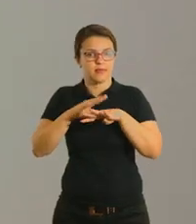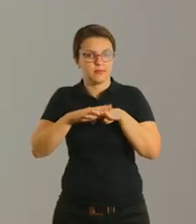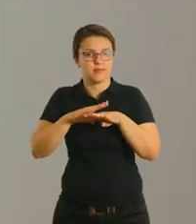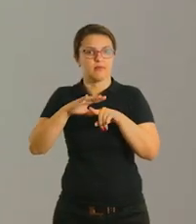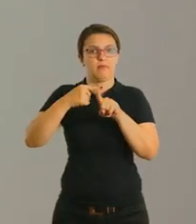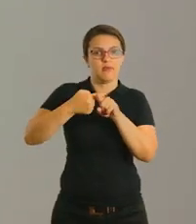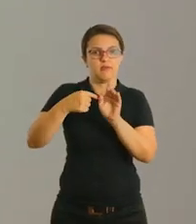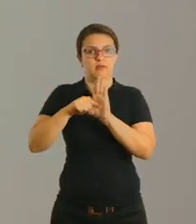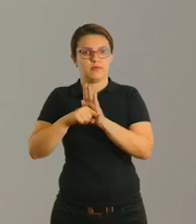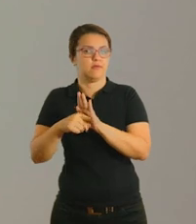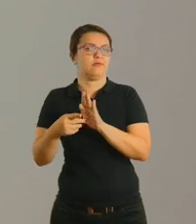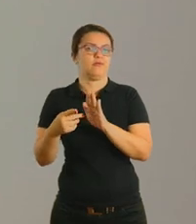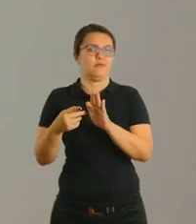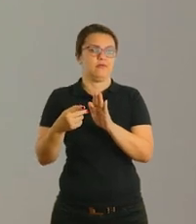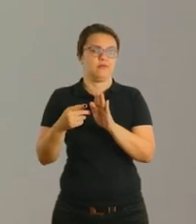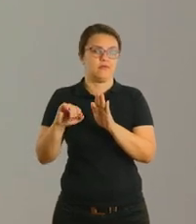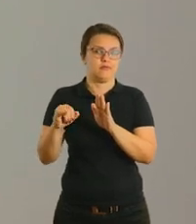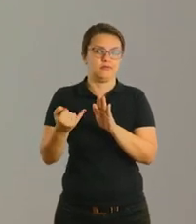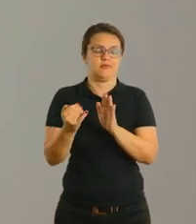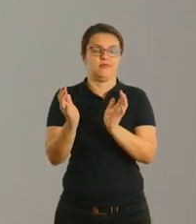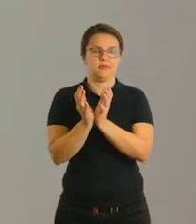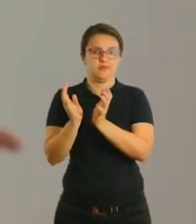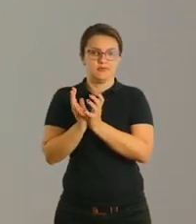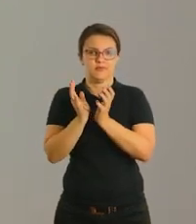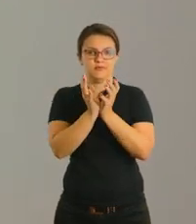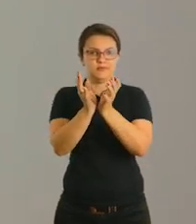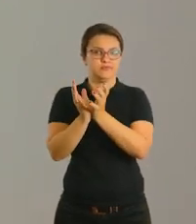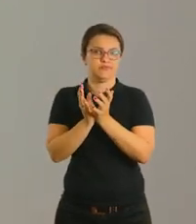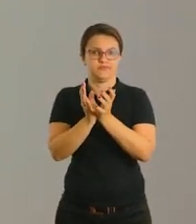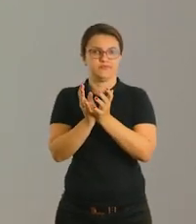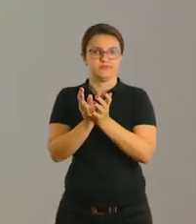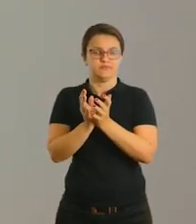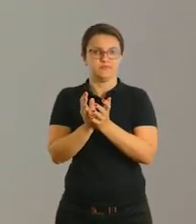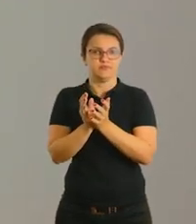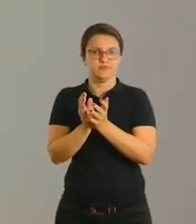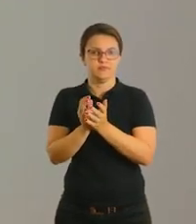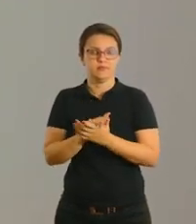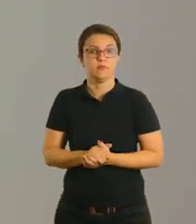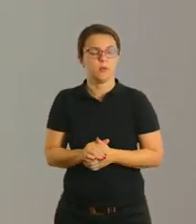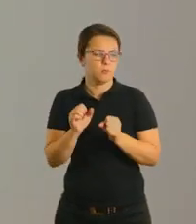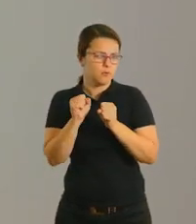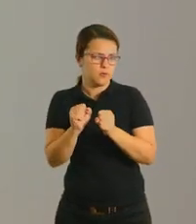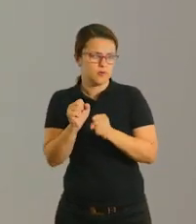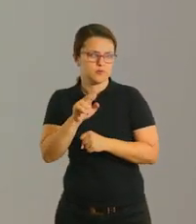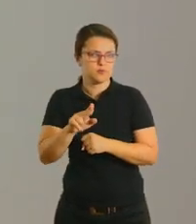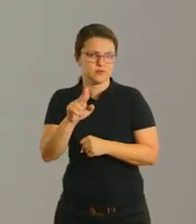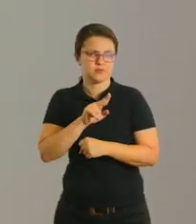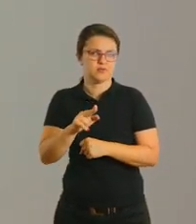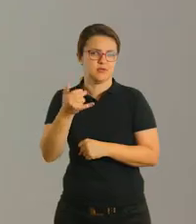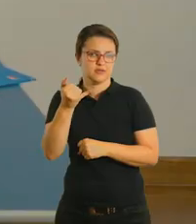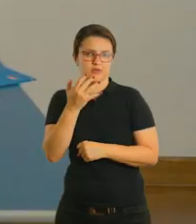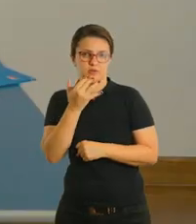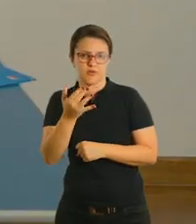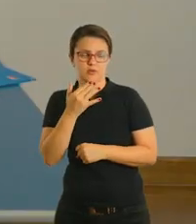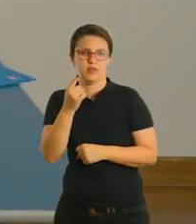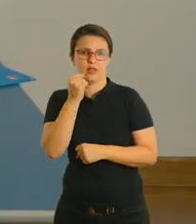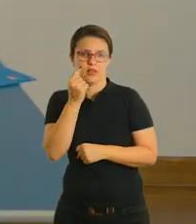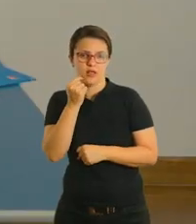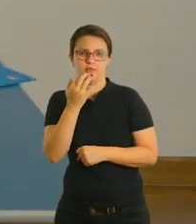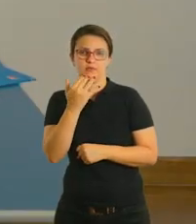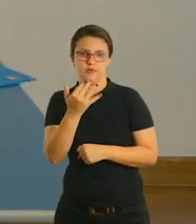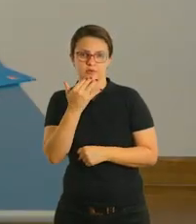operações matemáticas com esses números e com essa quantidade. Ó, você pode fazer em casa, com